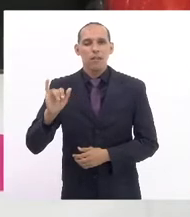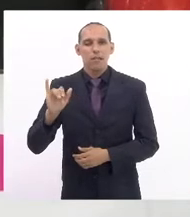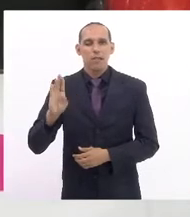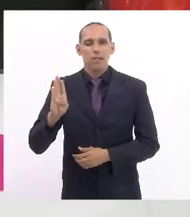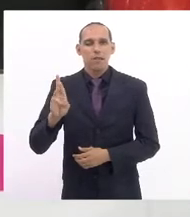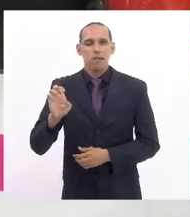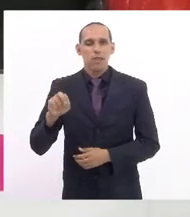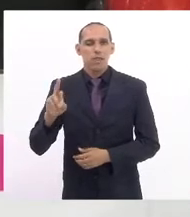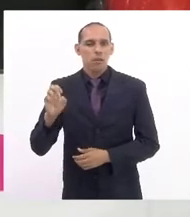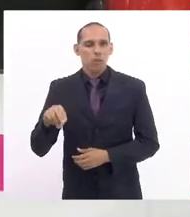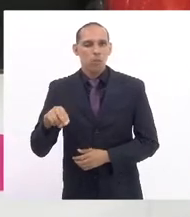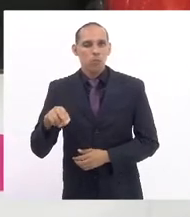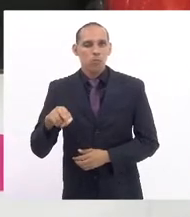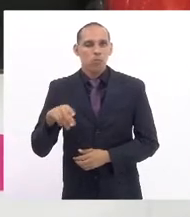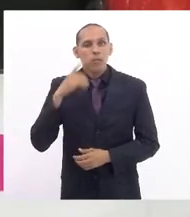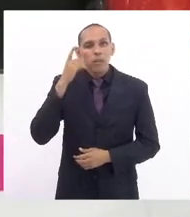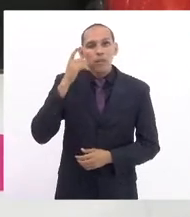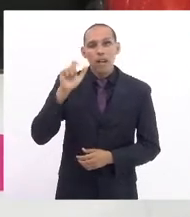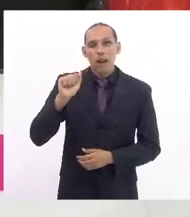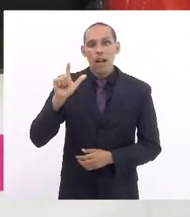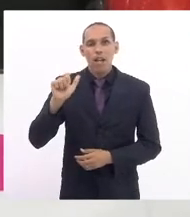deputada Alana Passos,